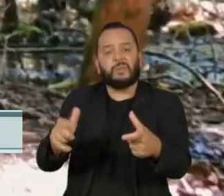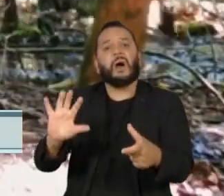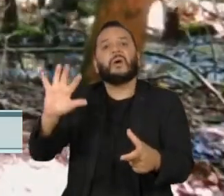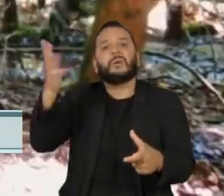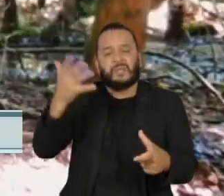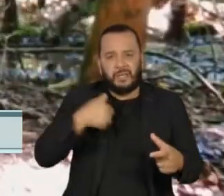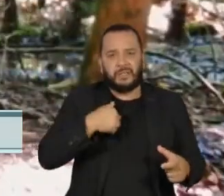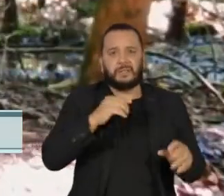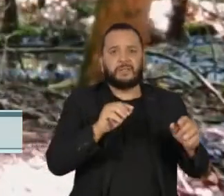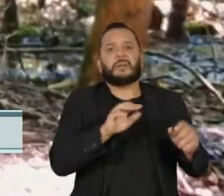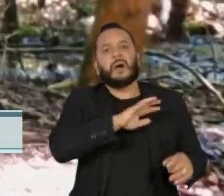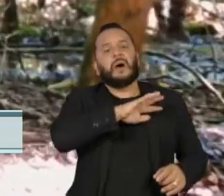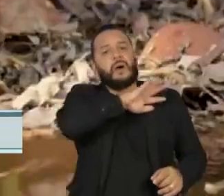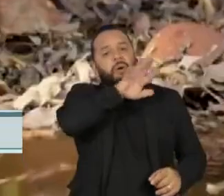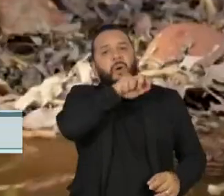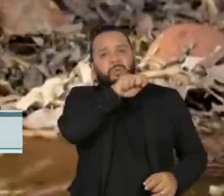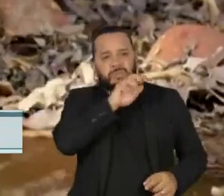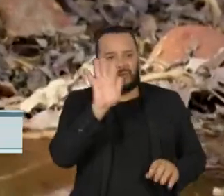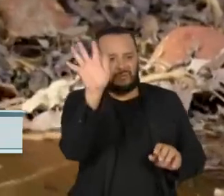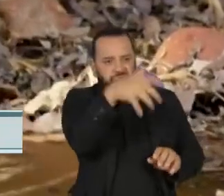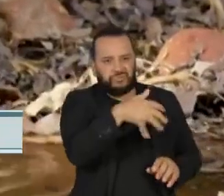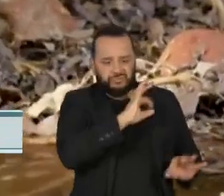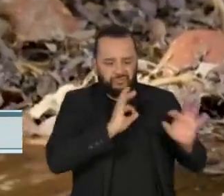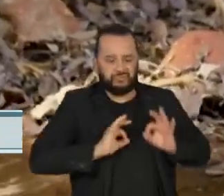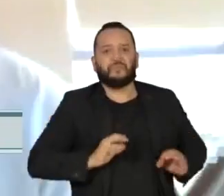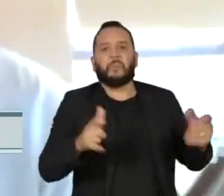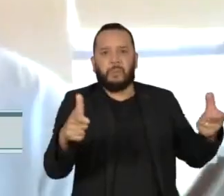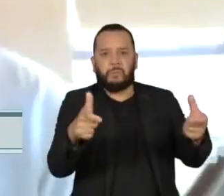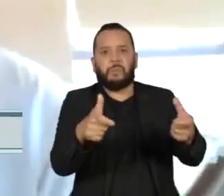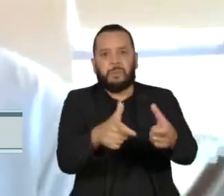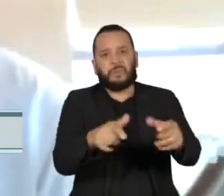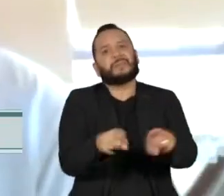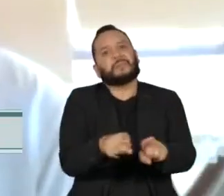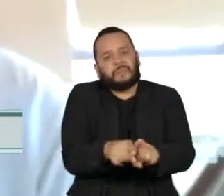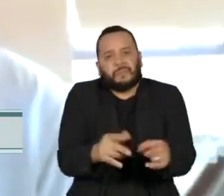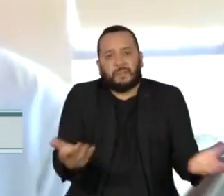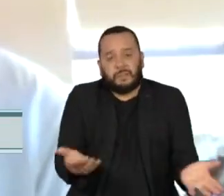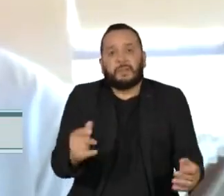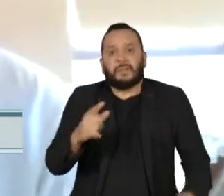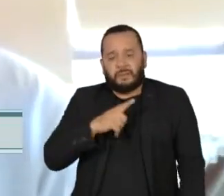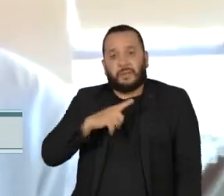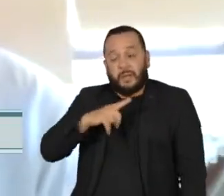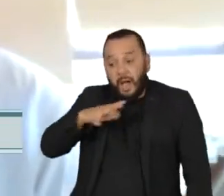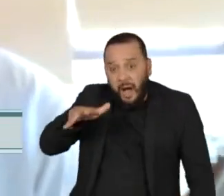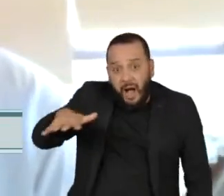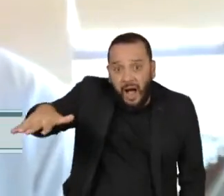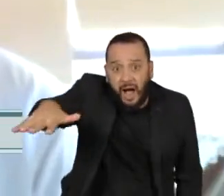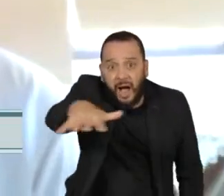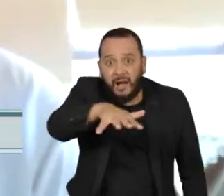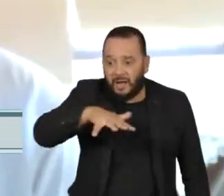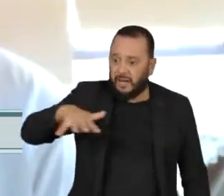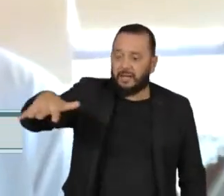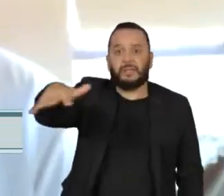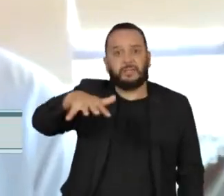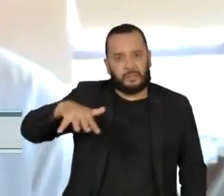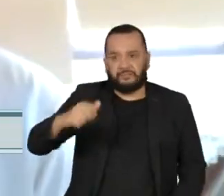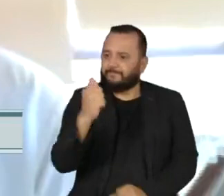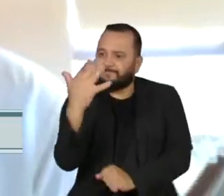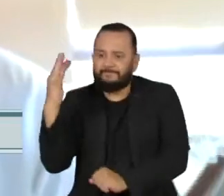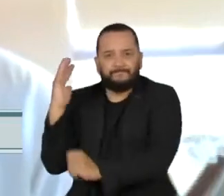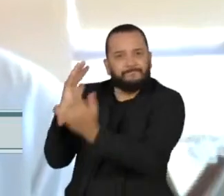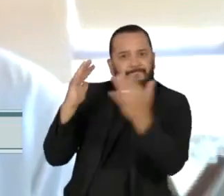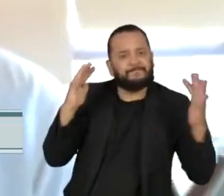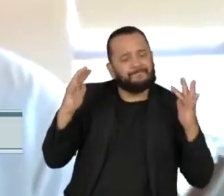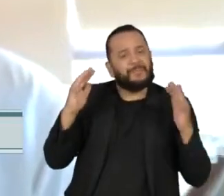inviabilizar a manutenção de uma população como é a onça pintada. Essas áreas já são comprovadamente as mais efetivas na